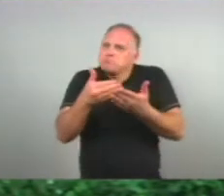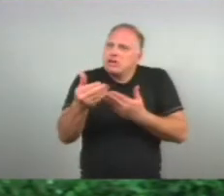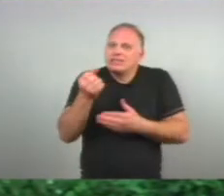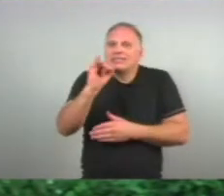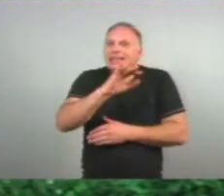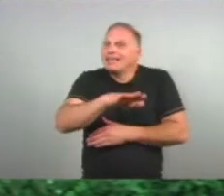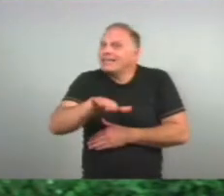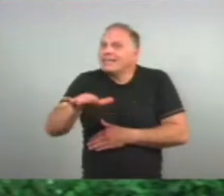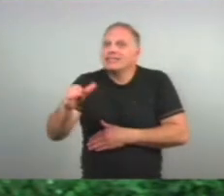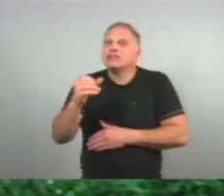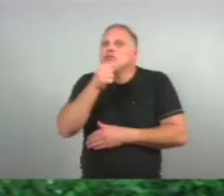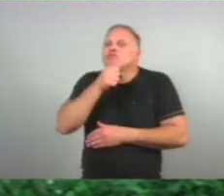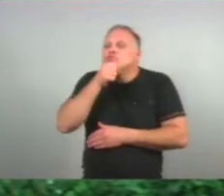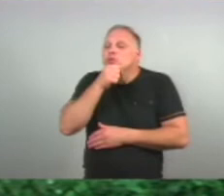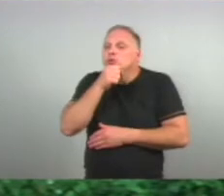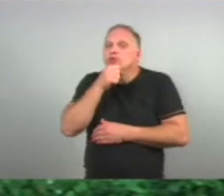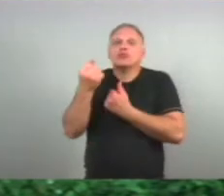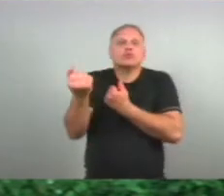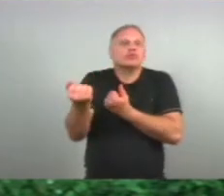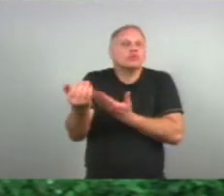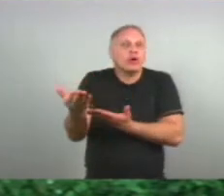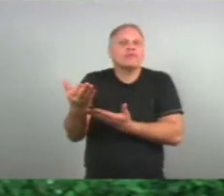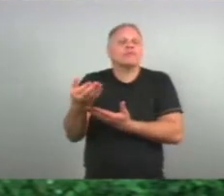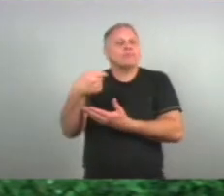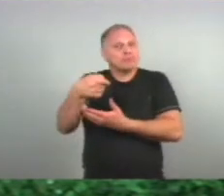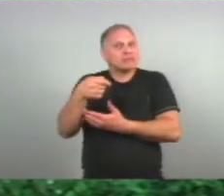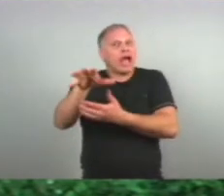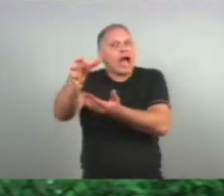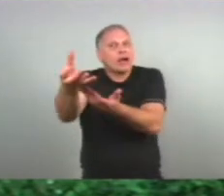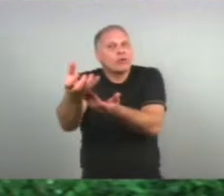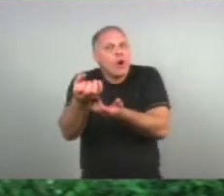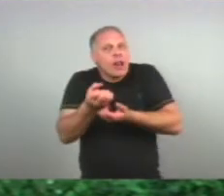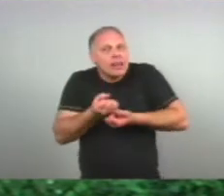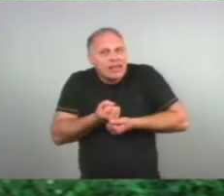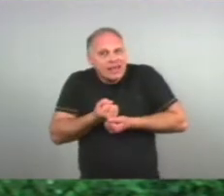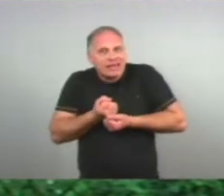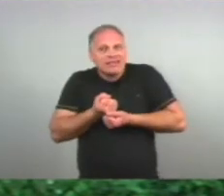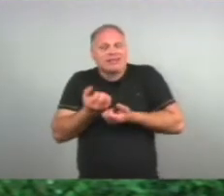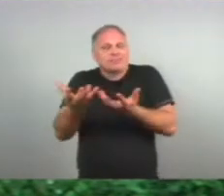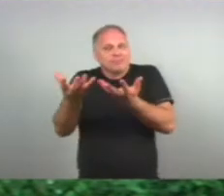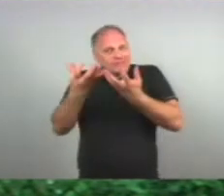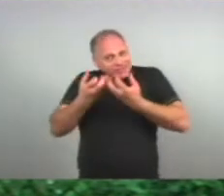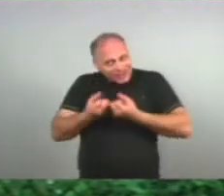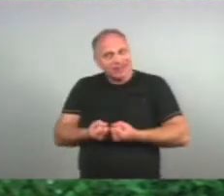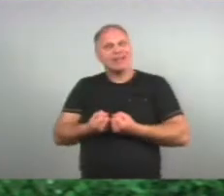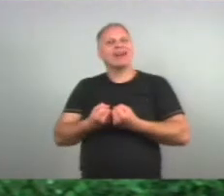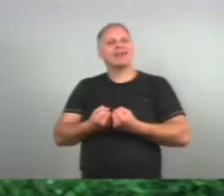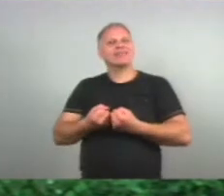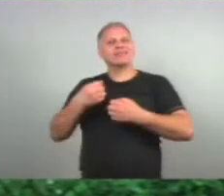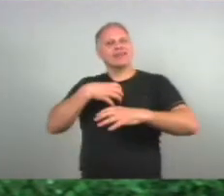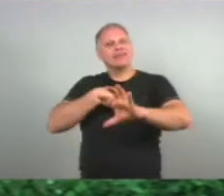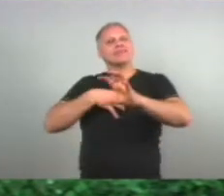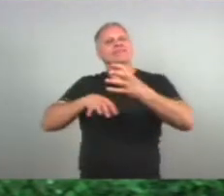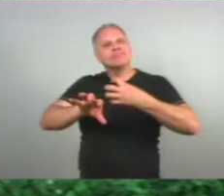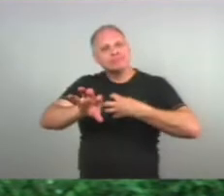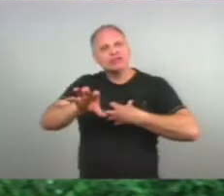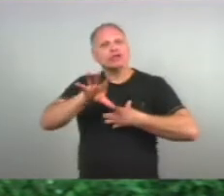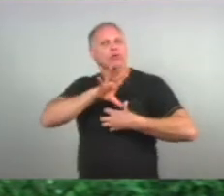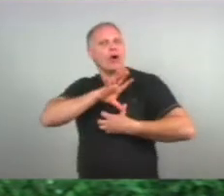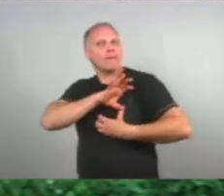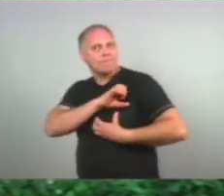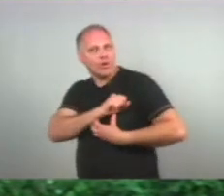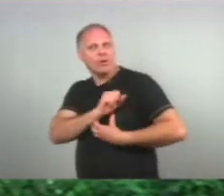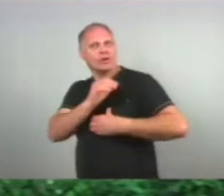ela criança ou idoso Acolher essa pessoa Com empatia Com amor